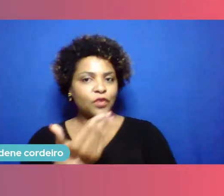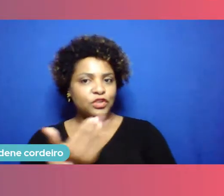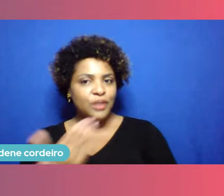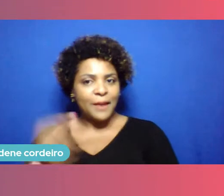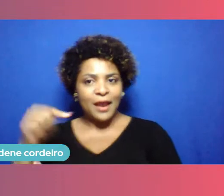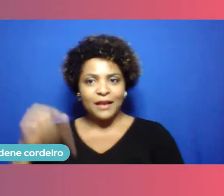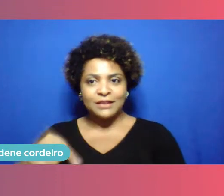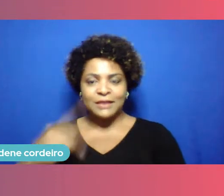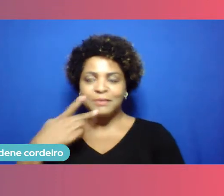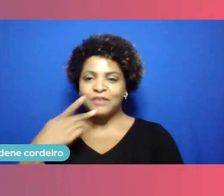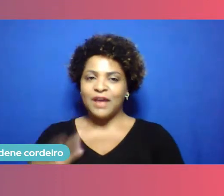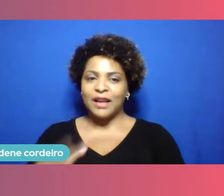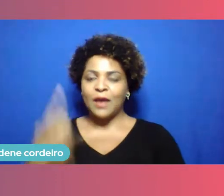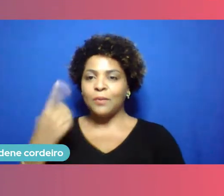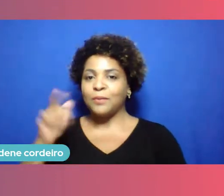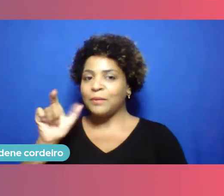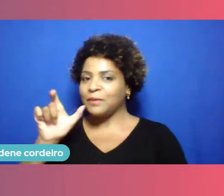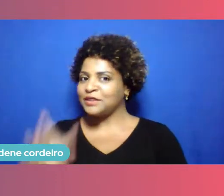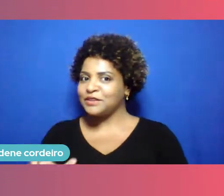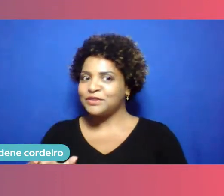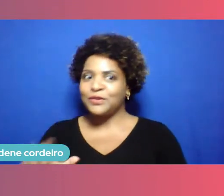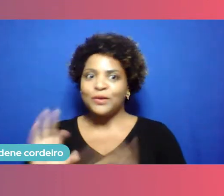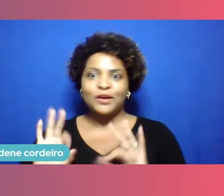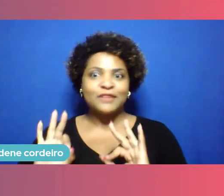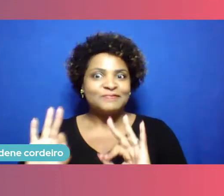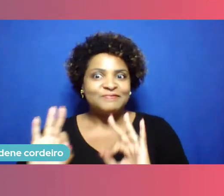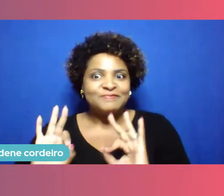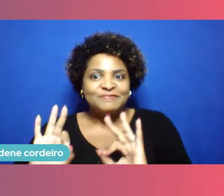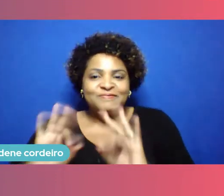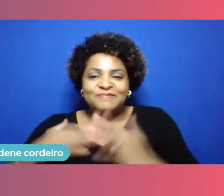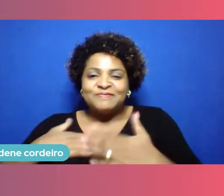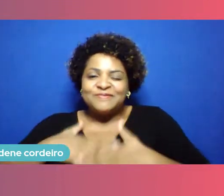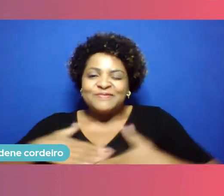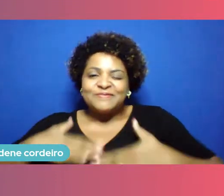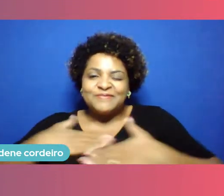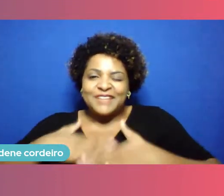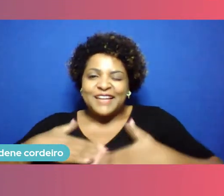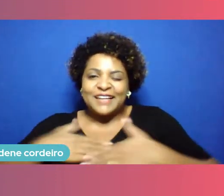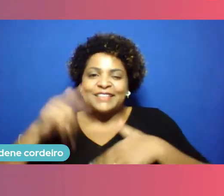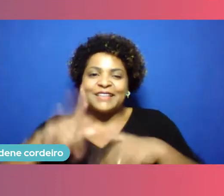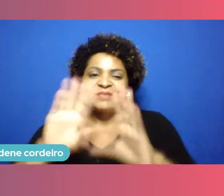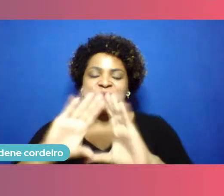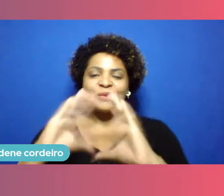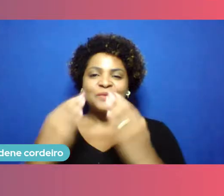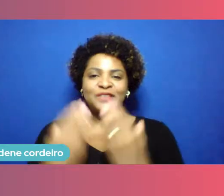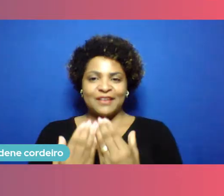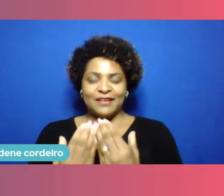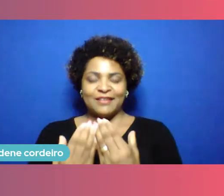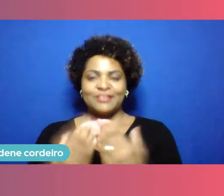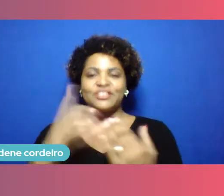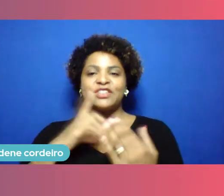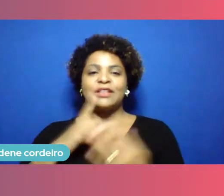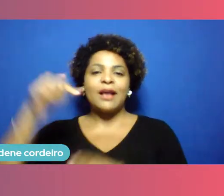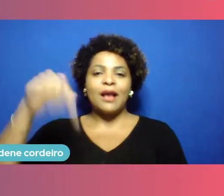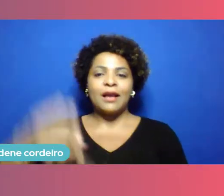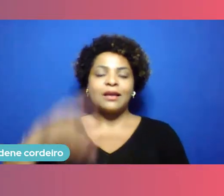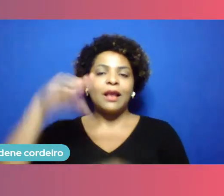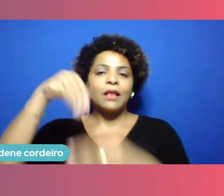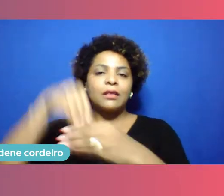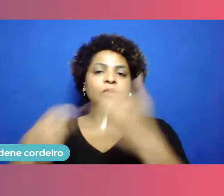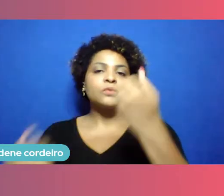começar chamando uma pessoa super querida pelo ecossistema. Ela está aí dentro do Sebrae,